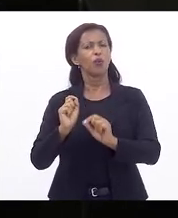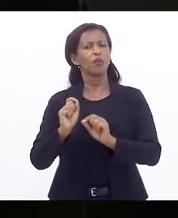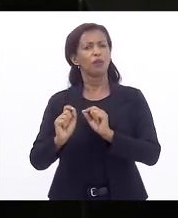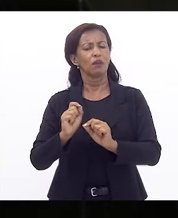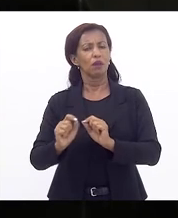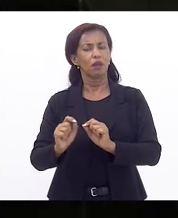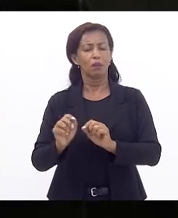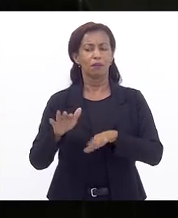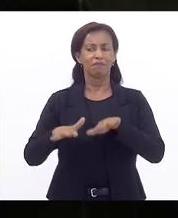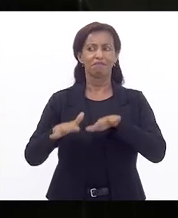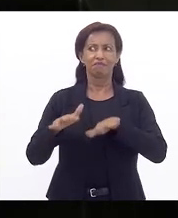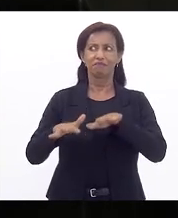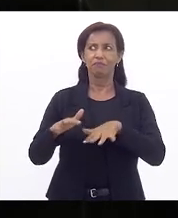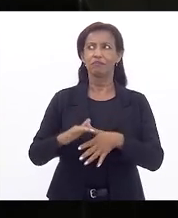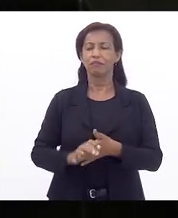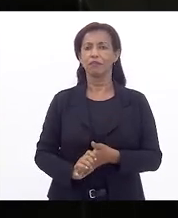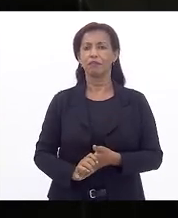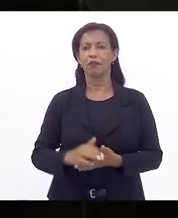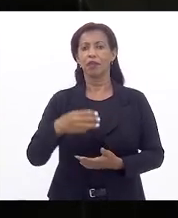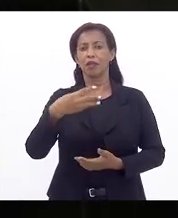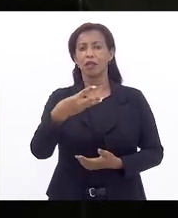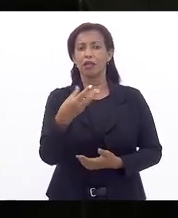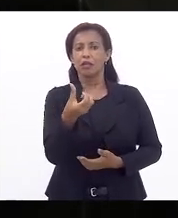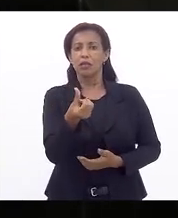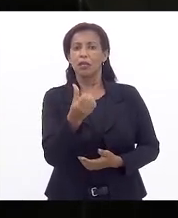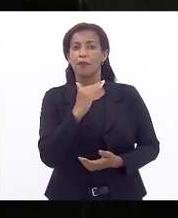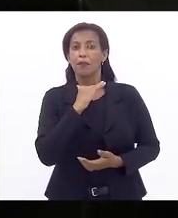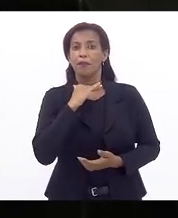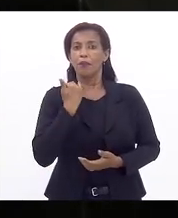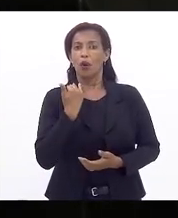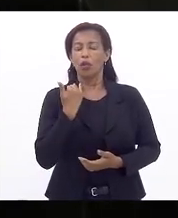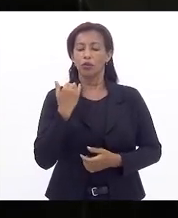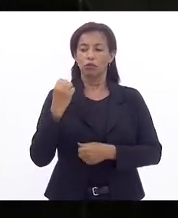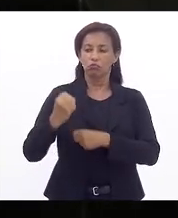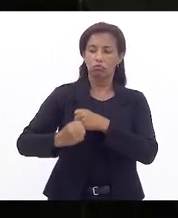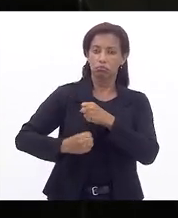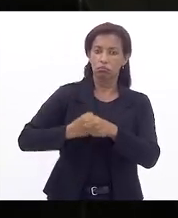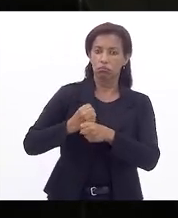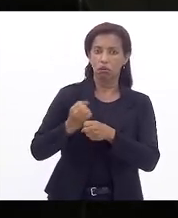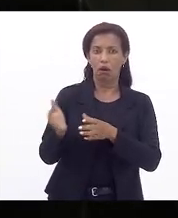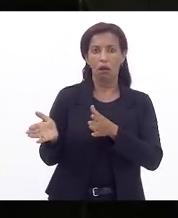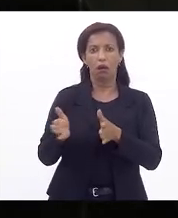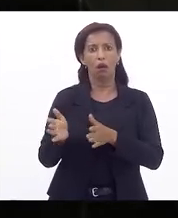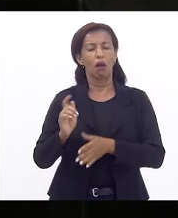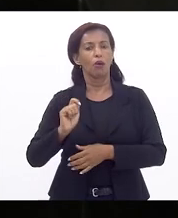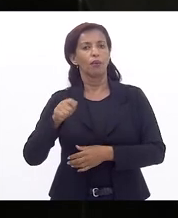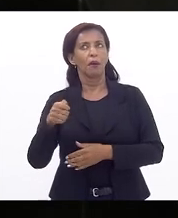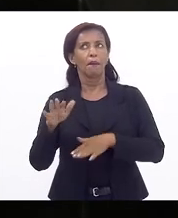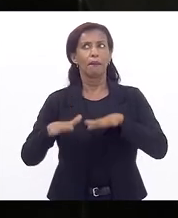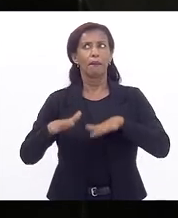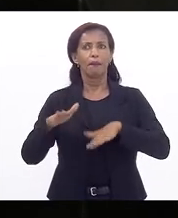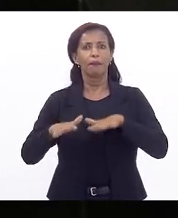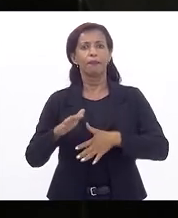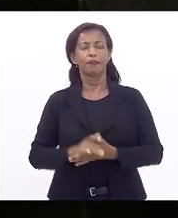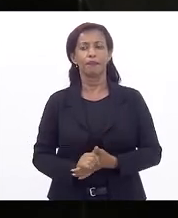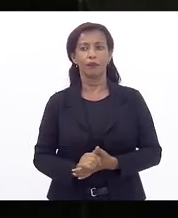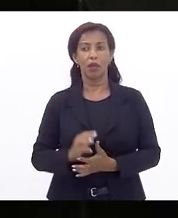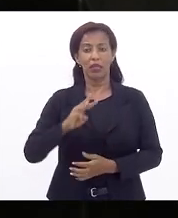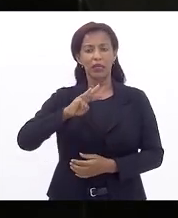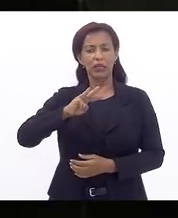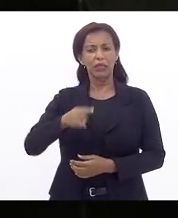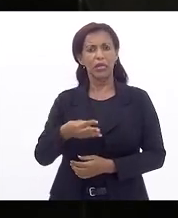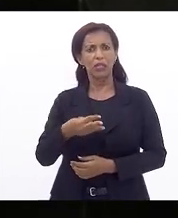aproximadamente 36 mortes por ano, o que significa aproximadamente 3